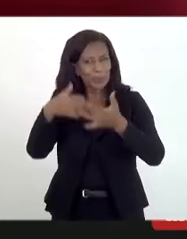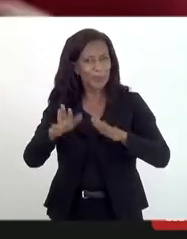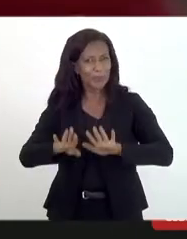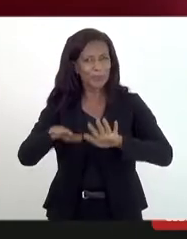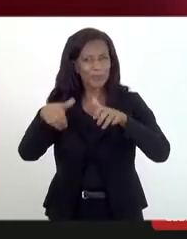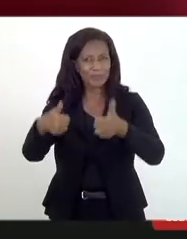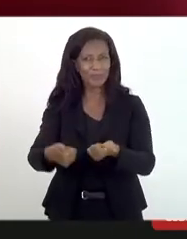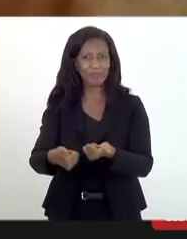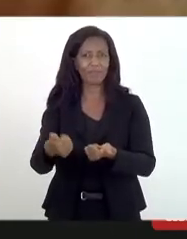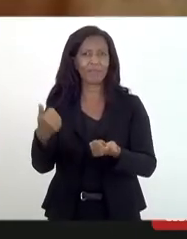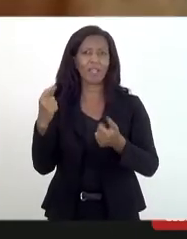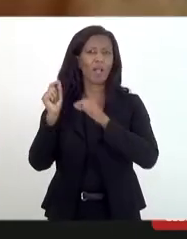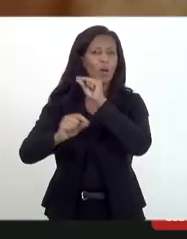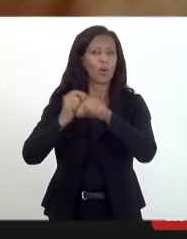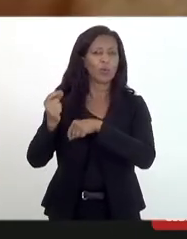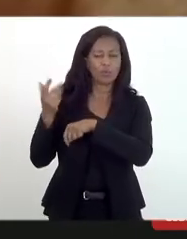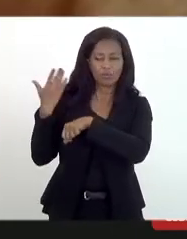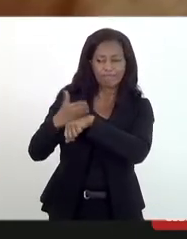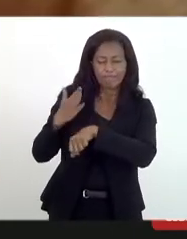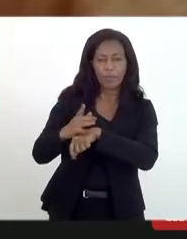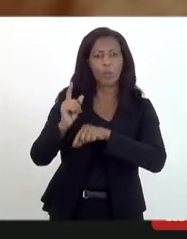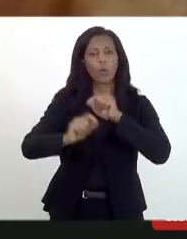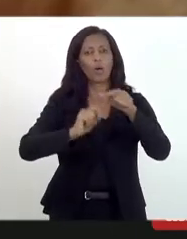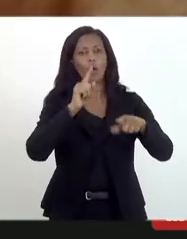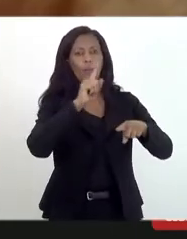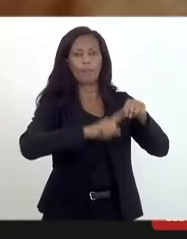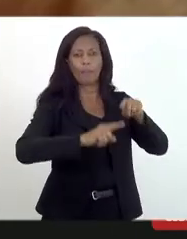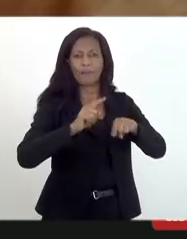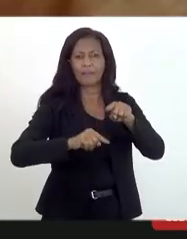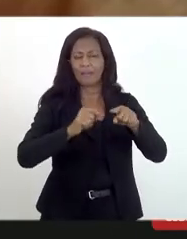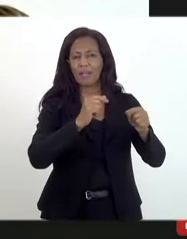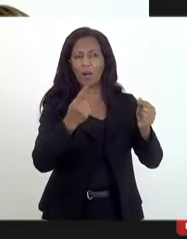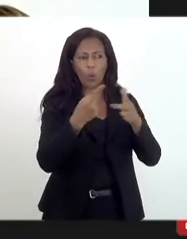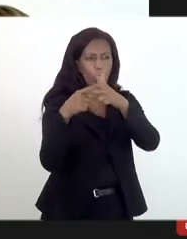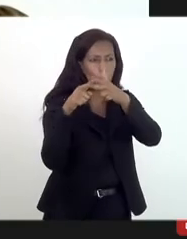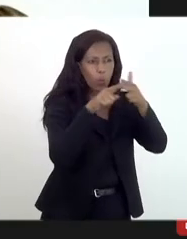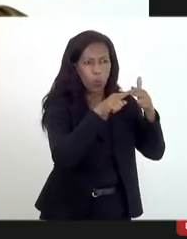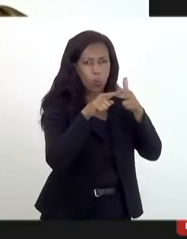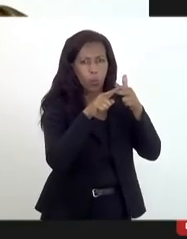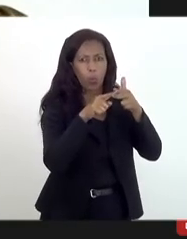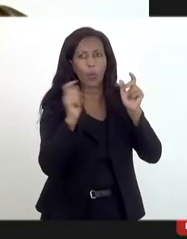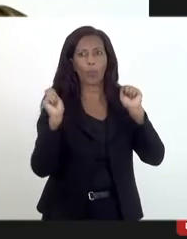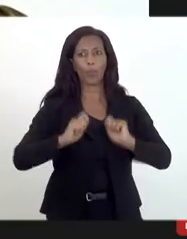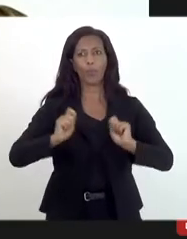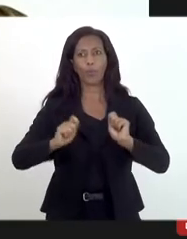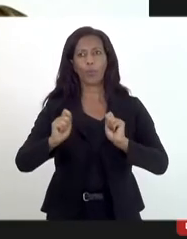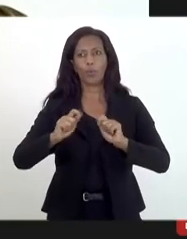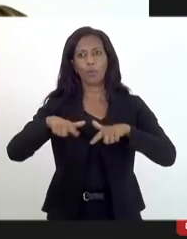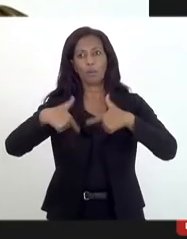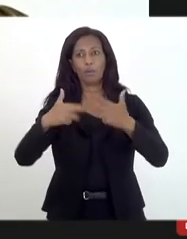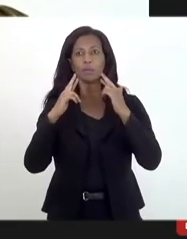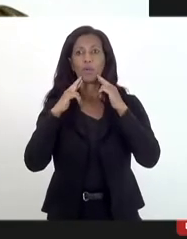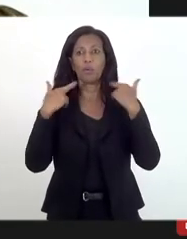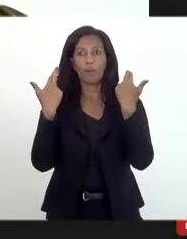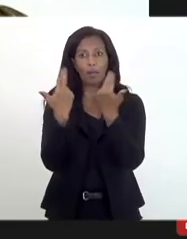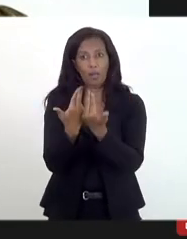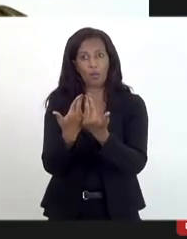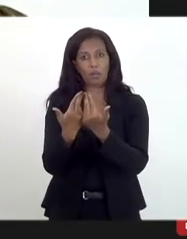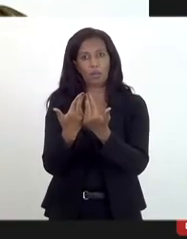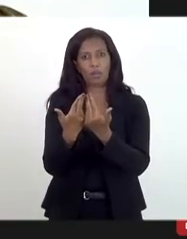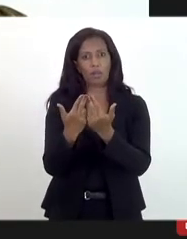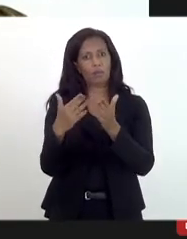estamos aqui exercitando quais as ferramentas que podemos utilizar, mas queria discutir isso numa reunião reservada.